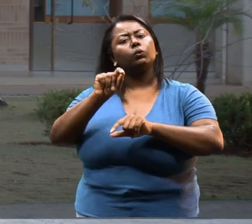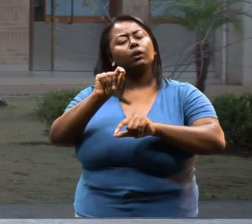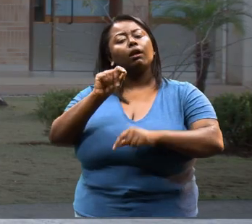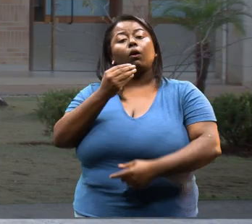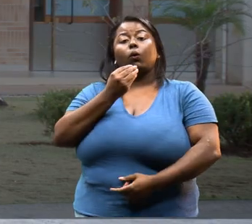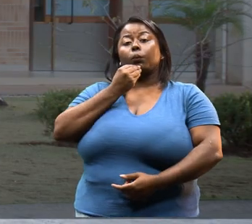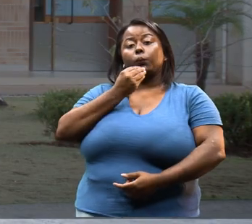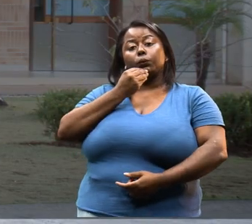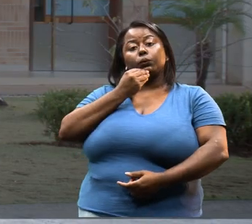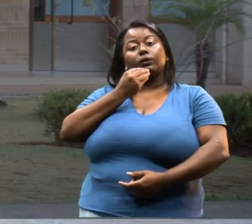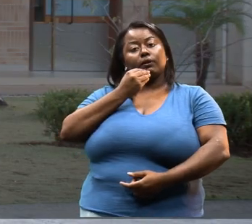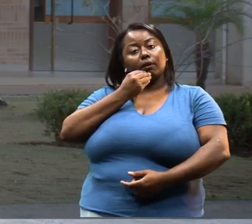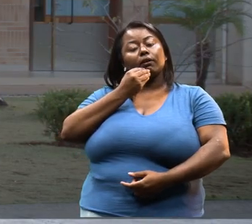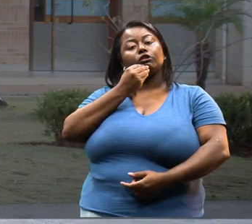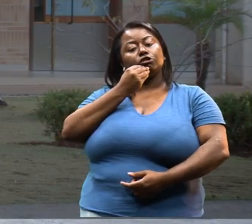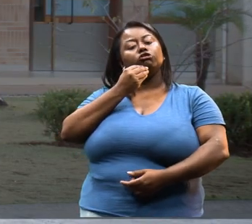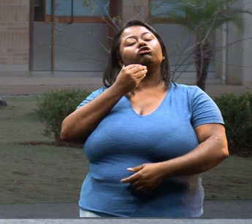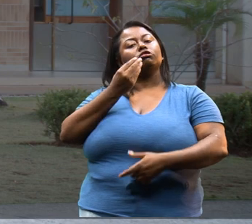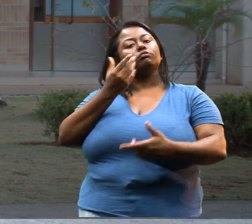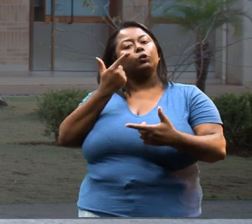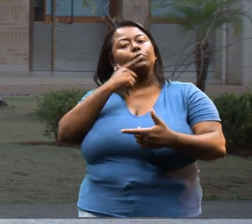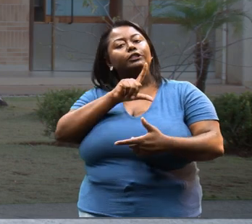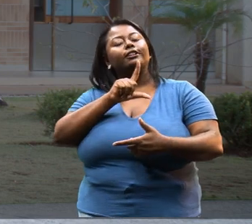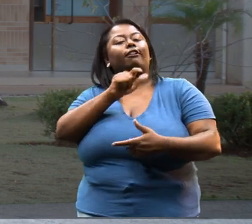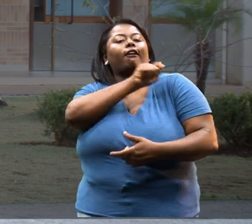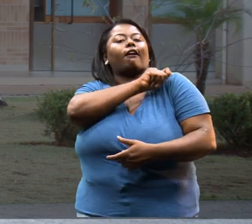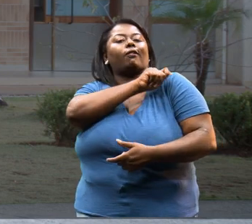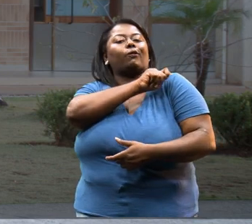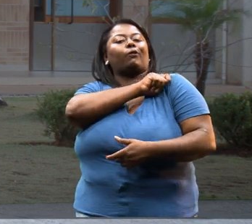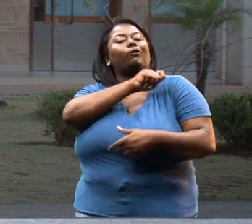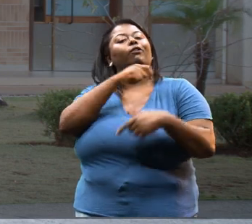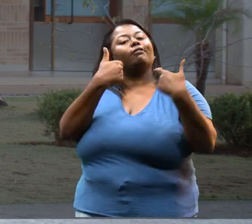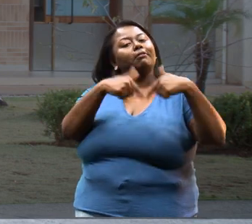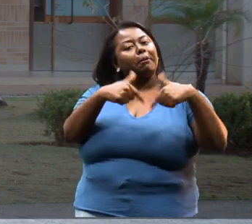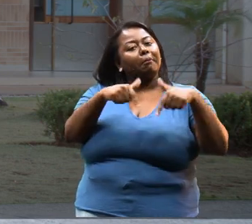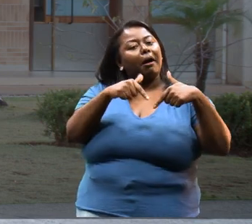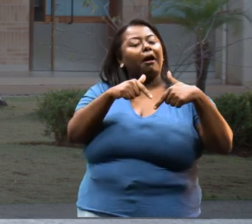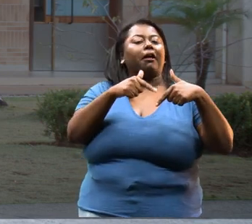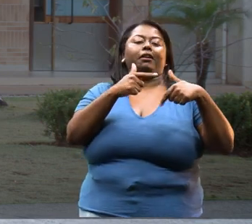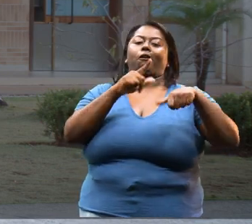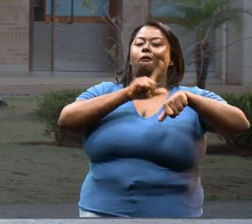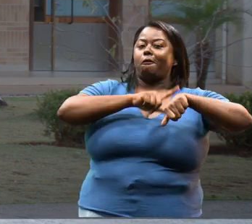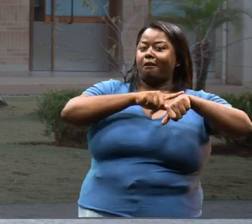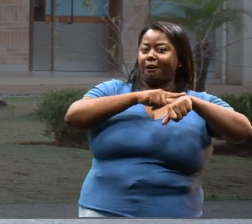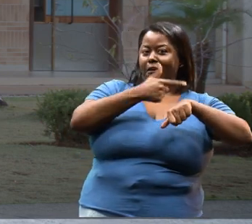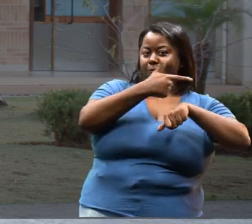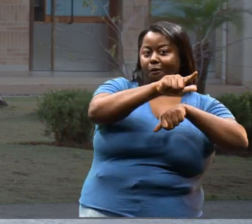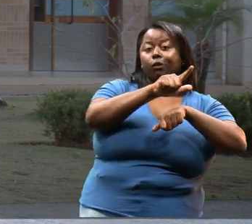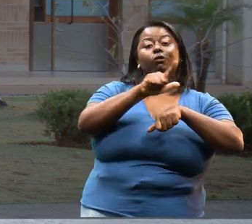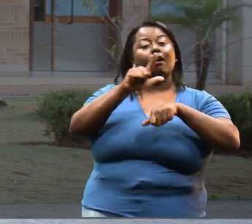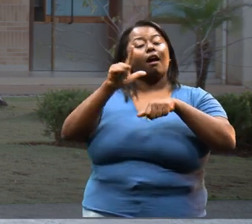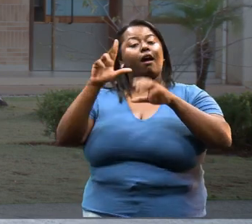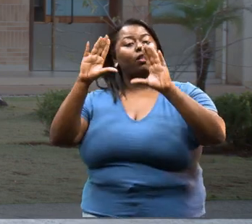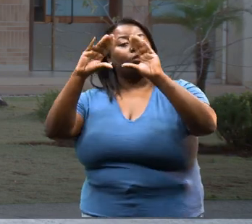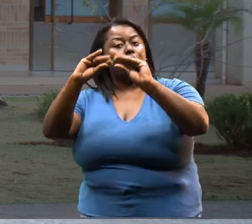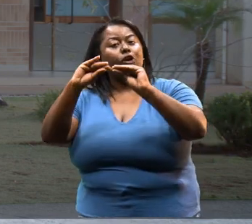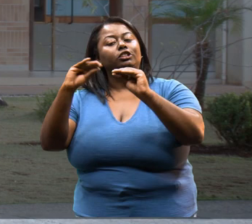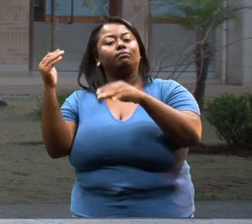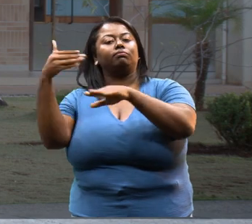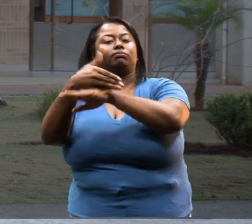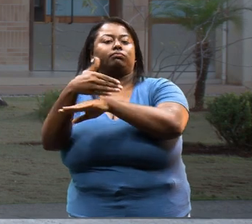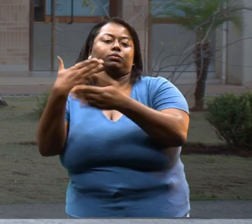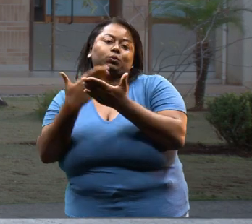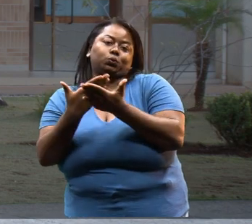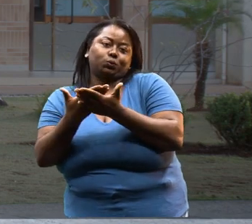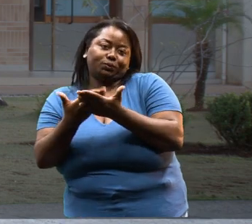é a oportunidade de atender os estudantes trabalhadores, que não poderiam fazer um curso